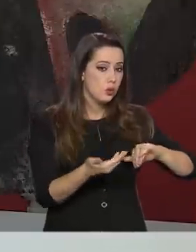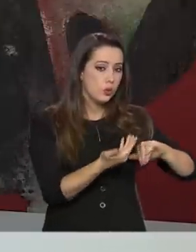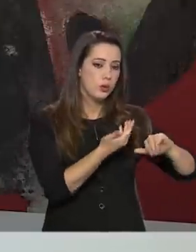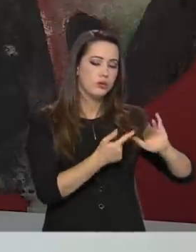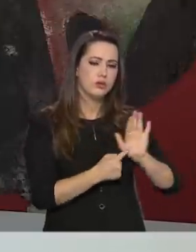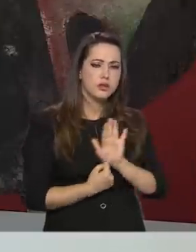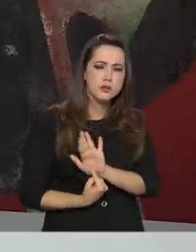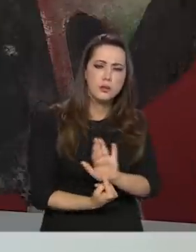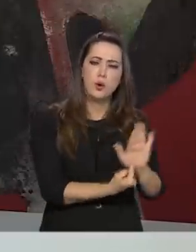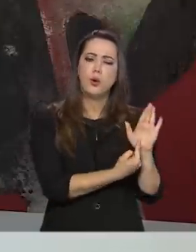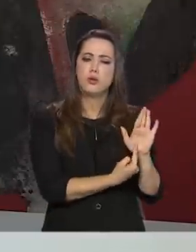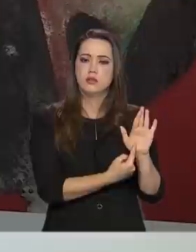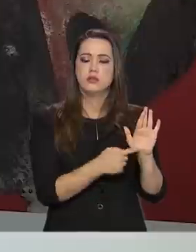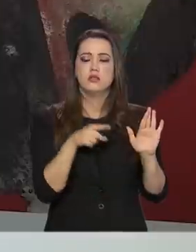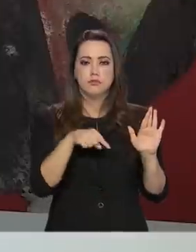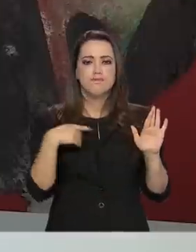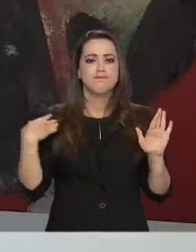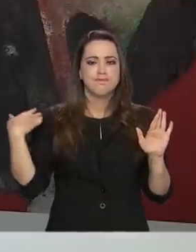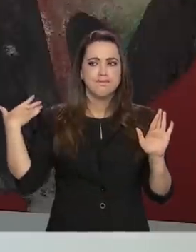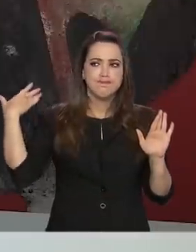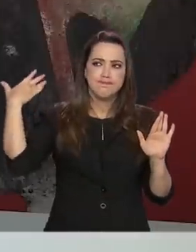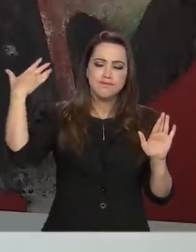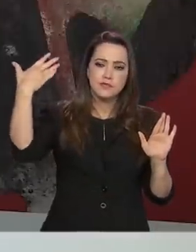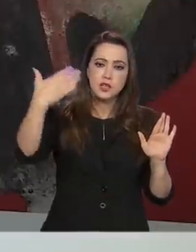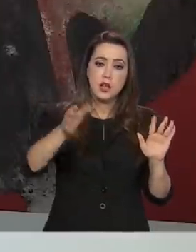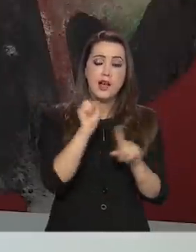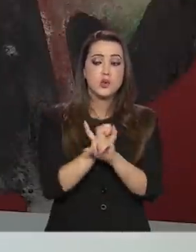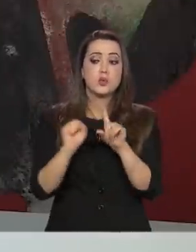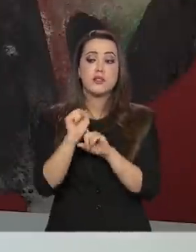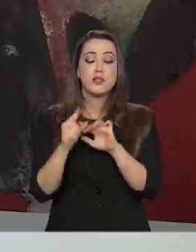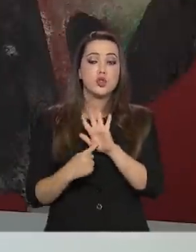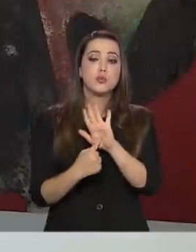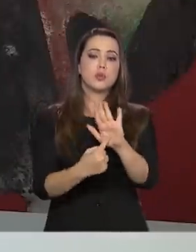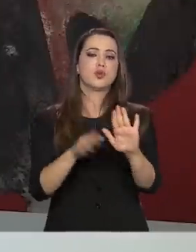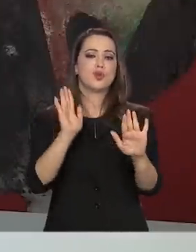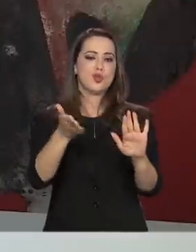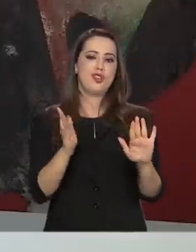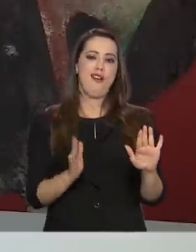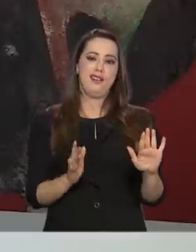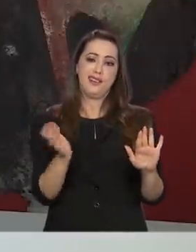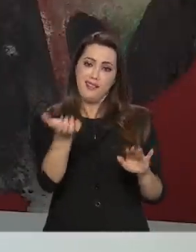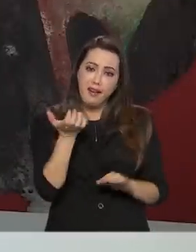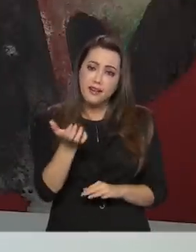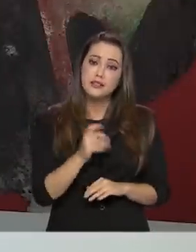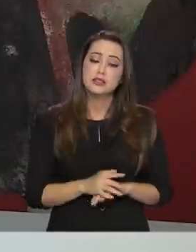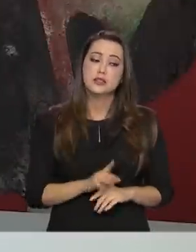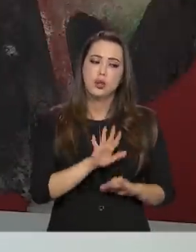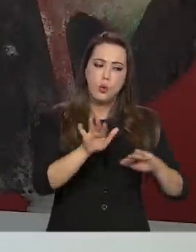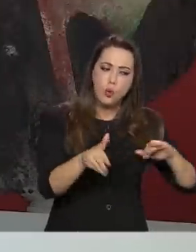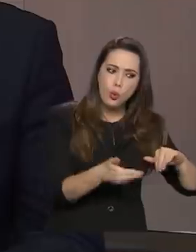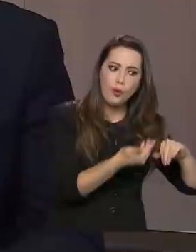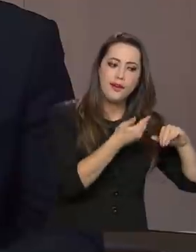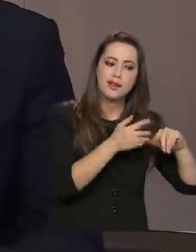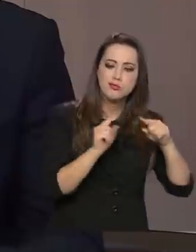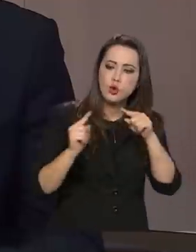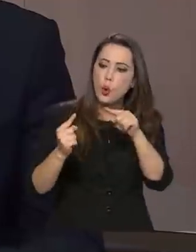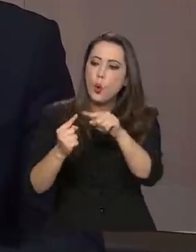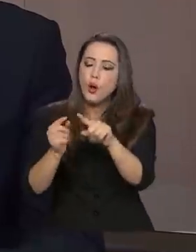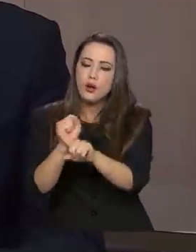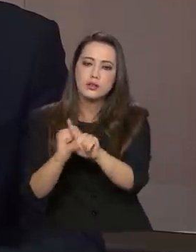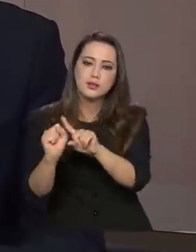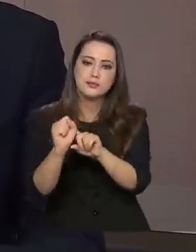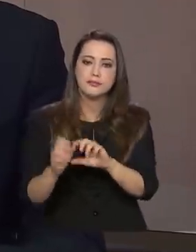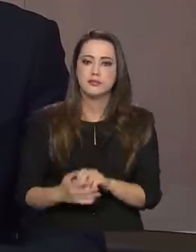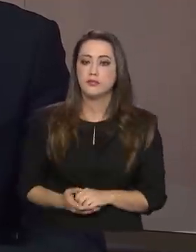eu acho que a sociedade, ele vem... A sociedade passou o recado, o Congresso vem alinhado também com a sociedade. Quando há um